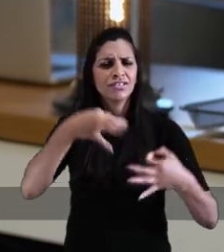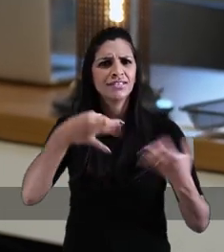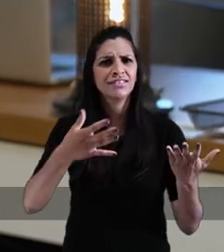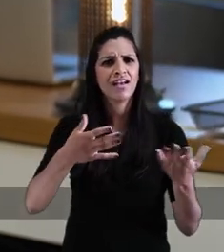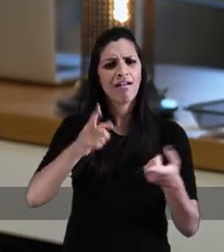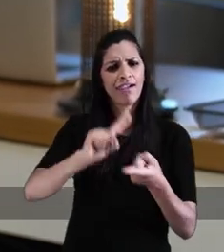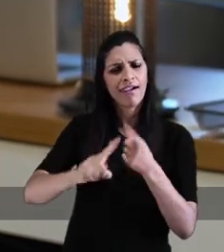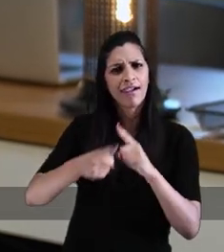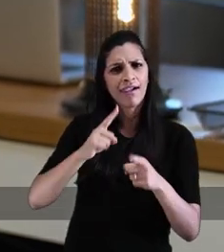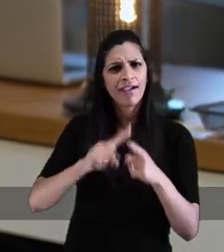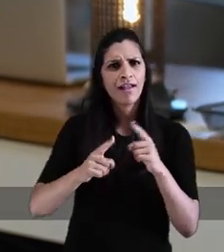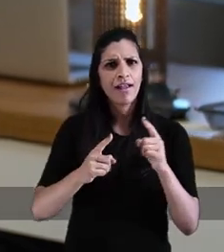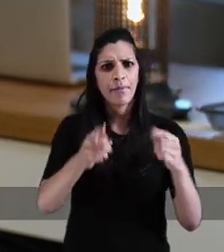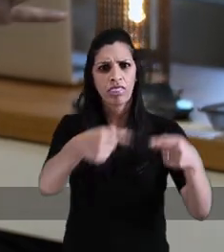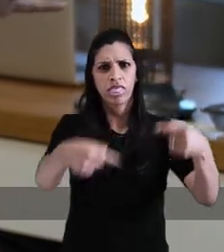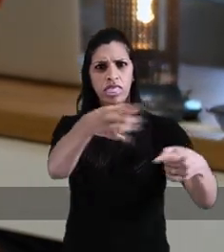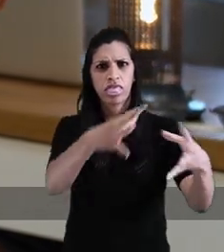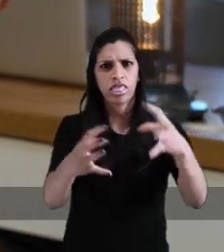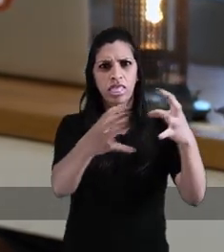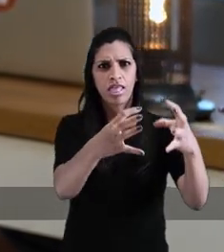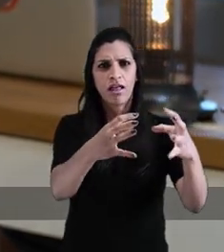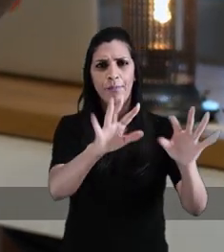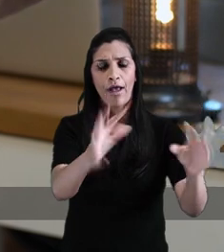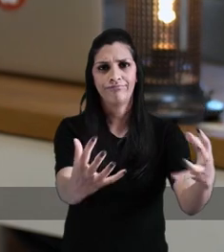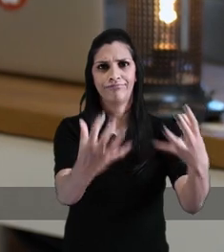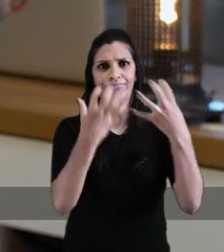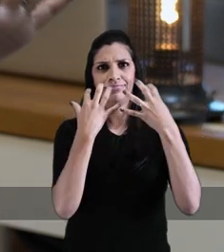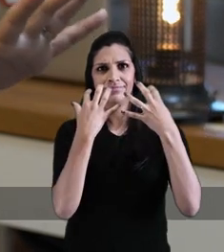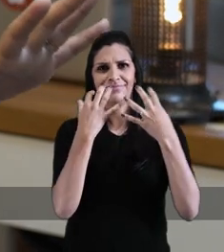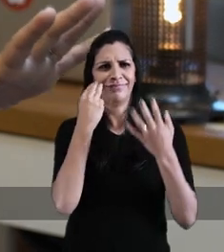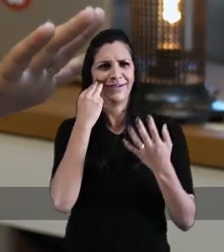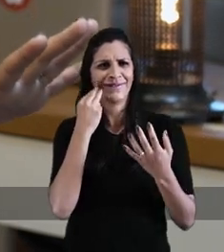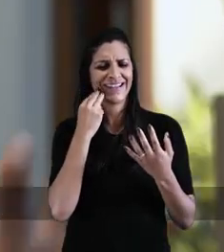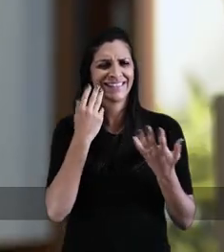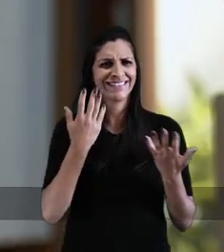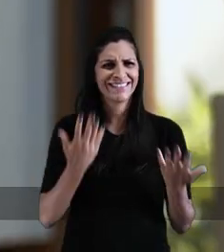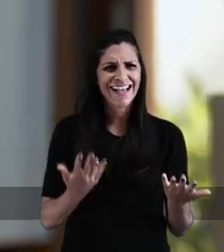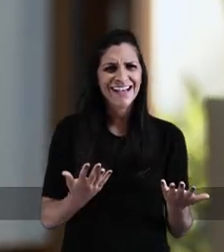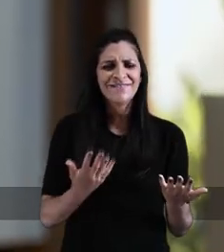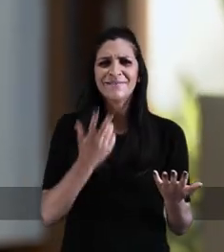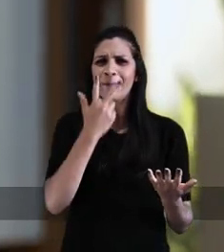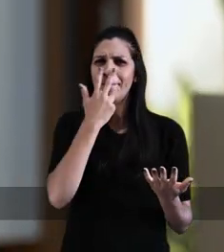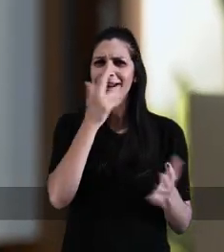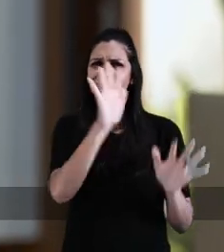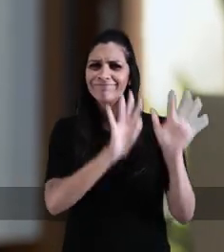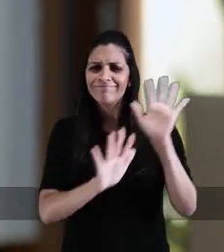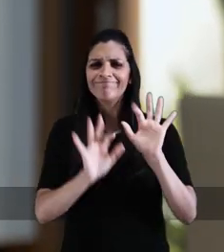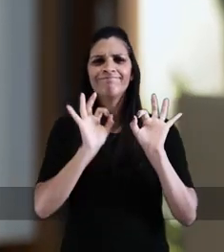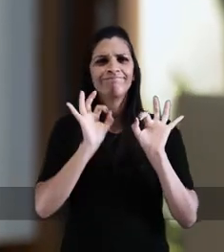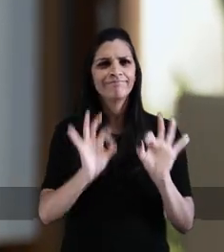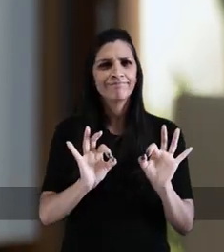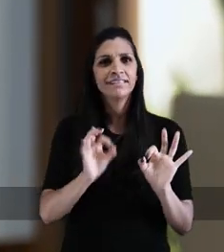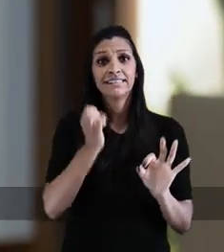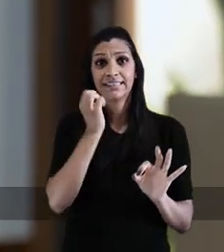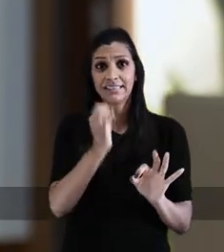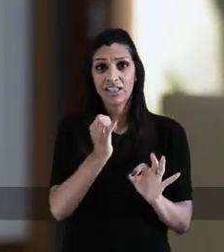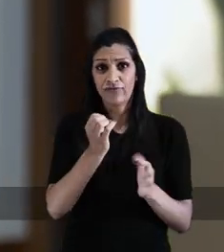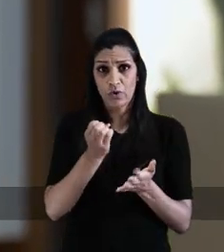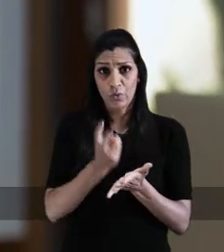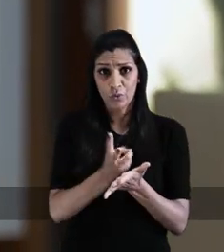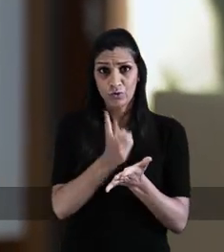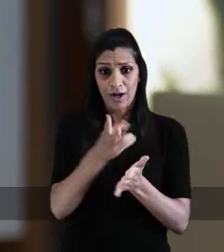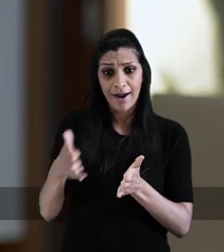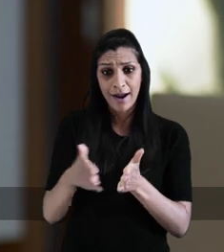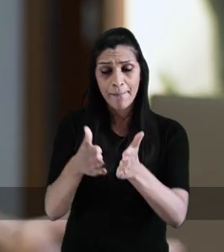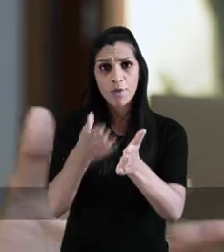tira Fortunati na justiça, aí se organizam. Eles estavam brigando entre eles. Opa, para aqui, vamos atacar ela. Então, assim, pra mim tá em jogo